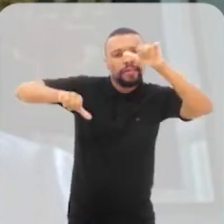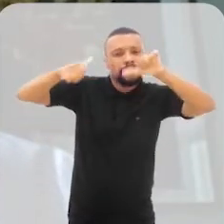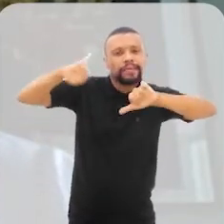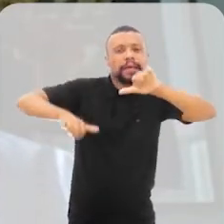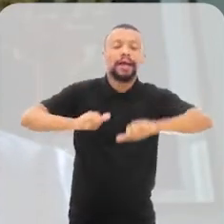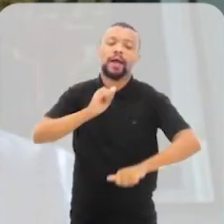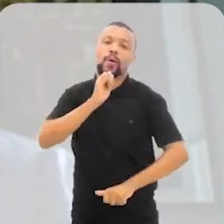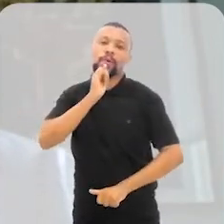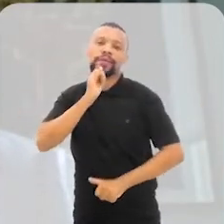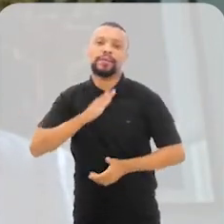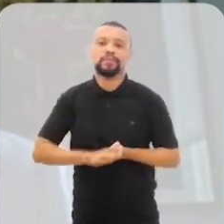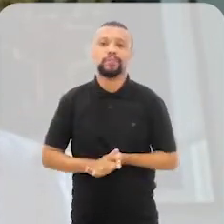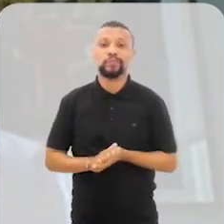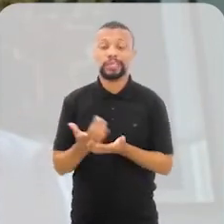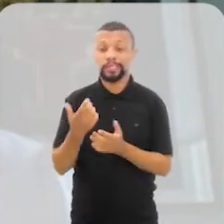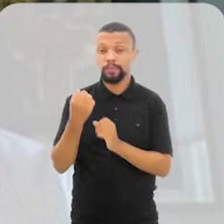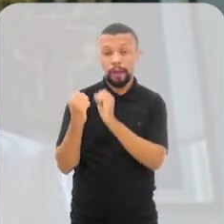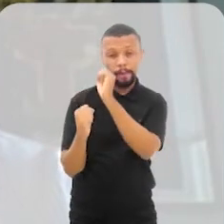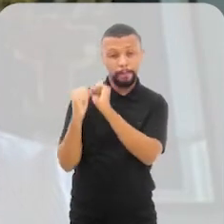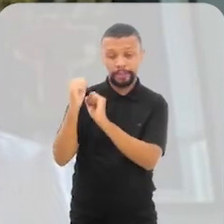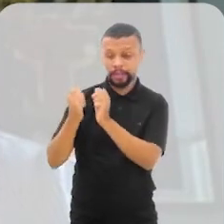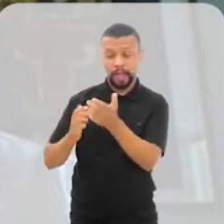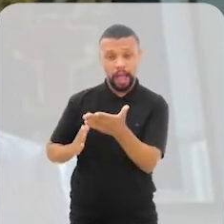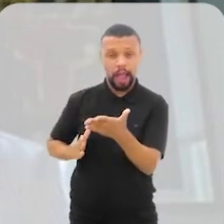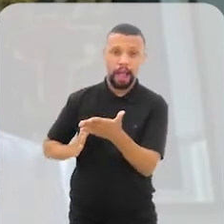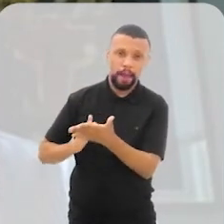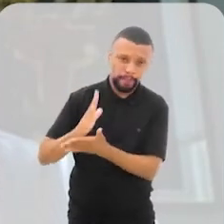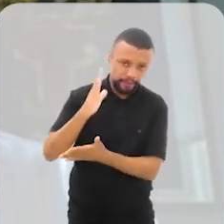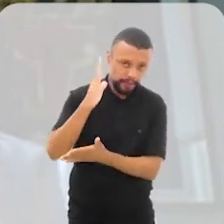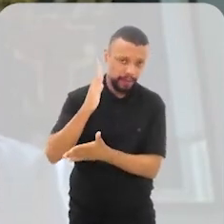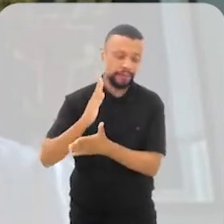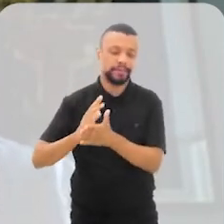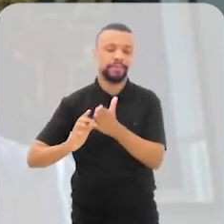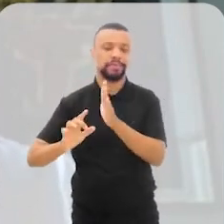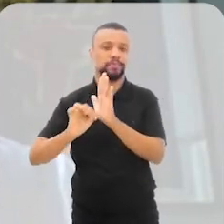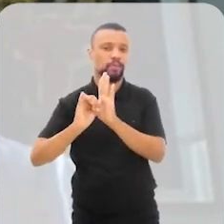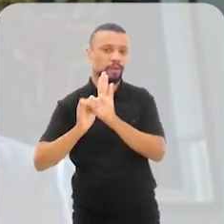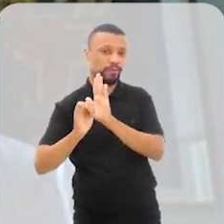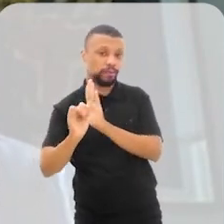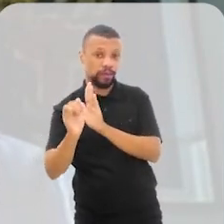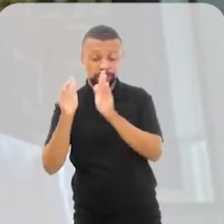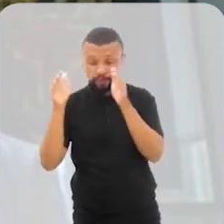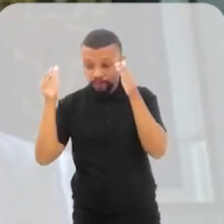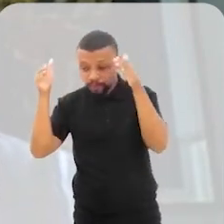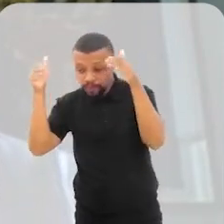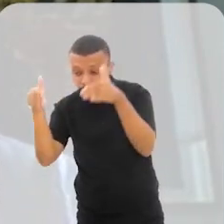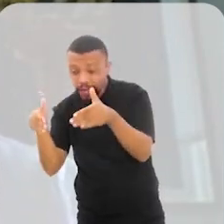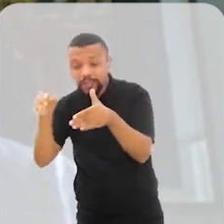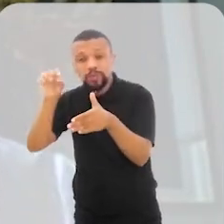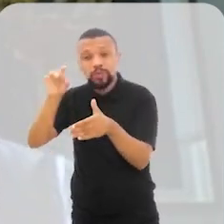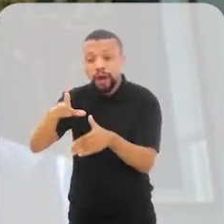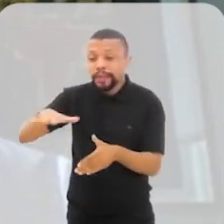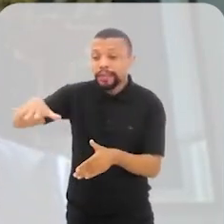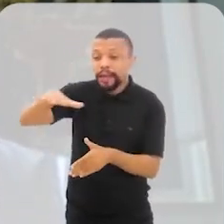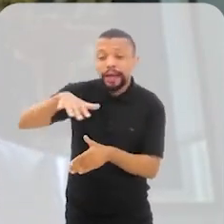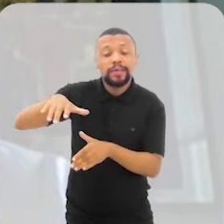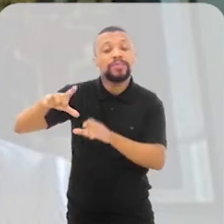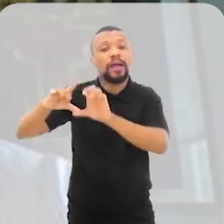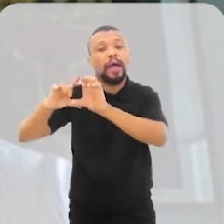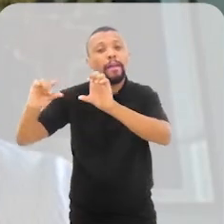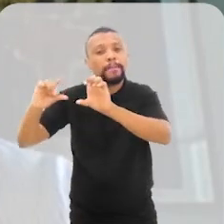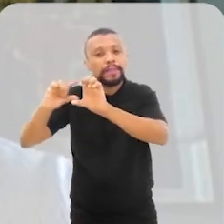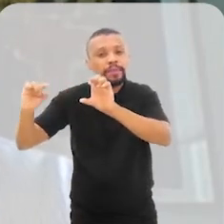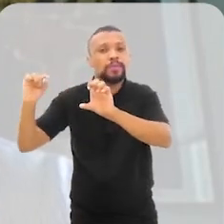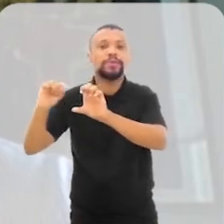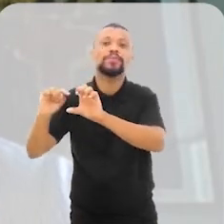por exemplo, uma empresa aprovada, é uma empresa de, nesse edital que eu citei, que não é focada especificamente em empreendedorismo de